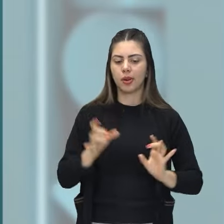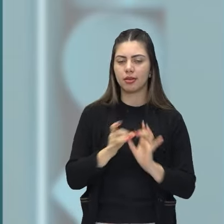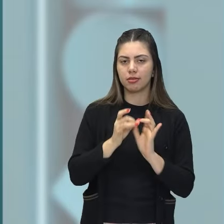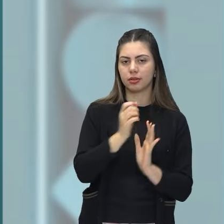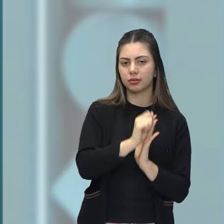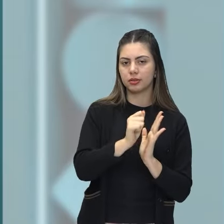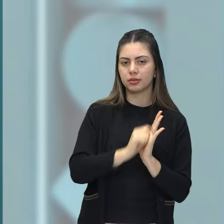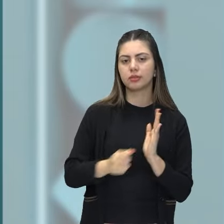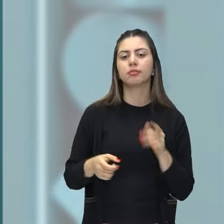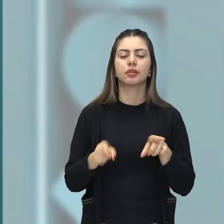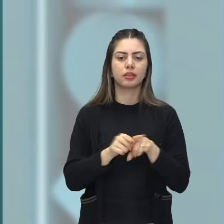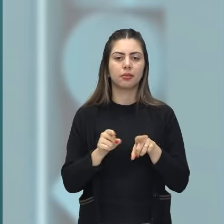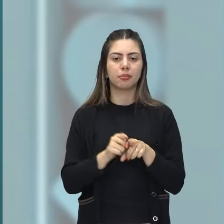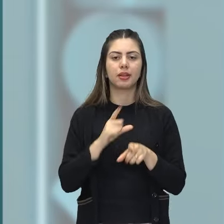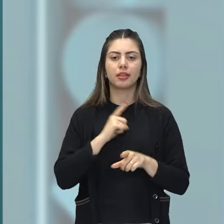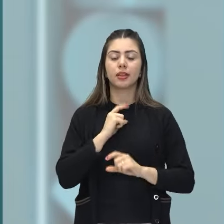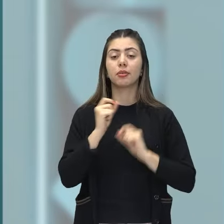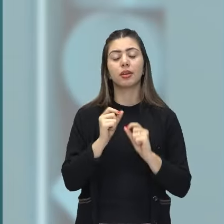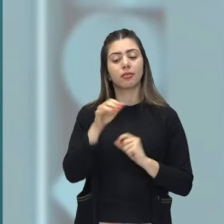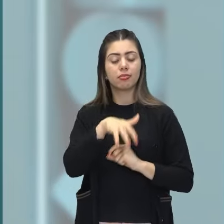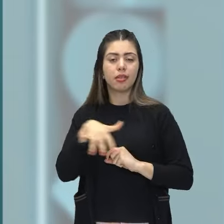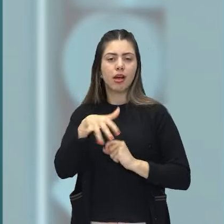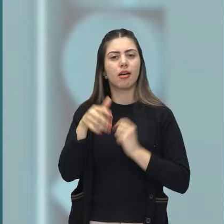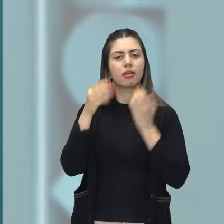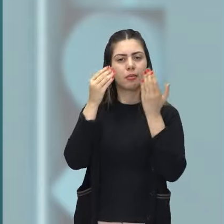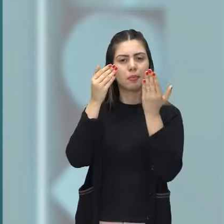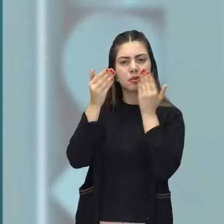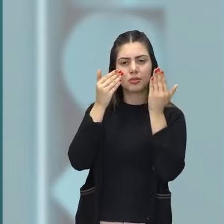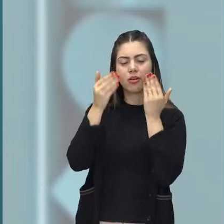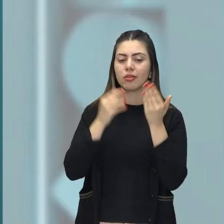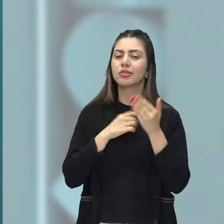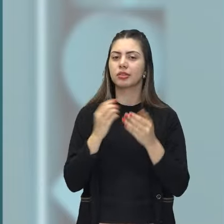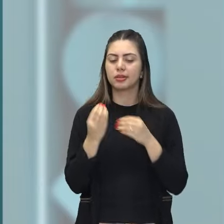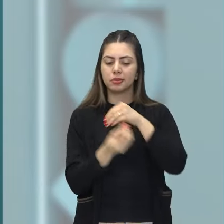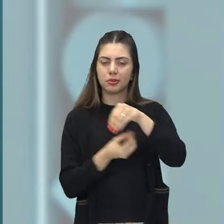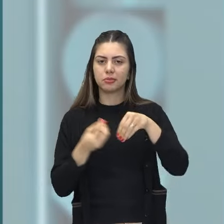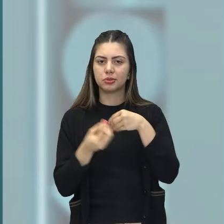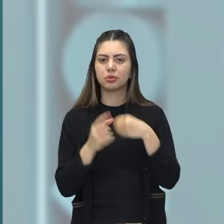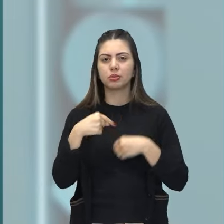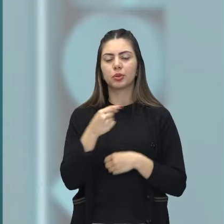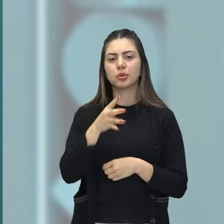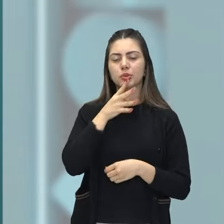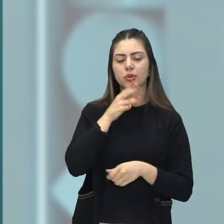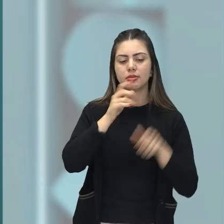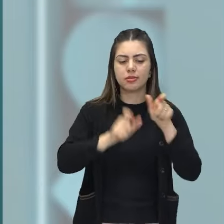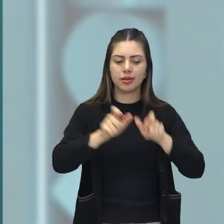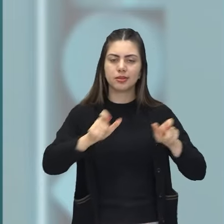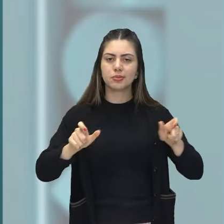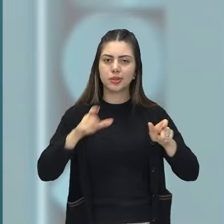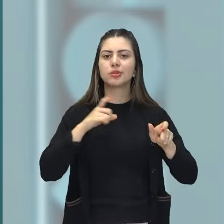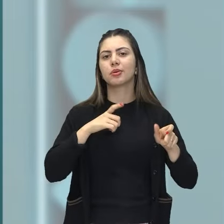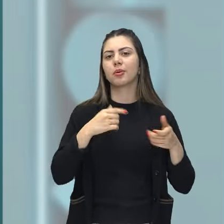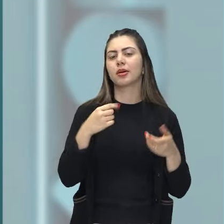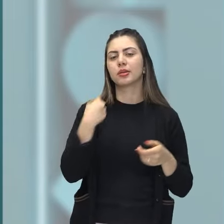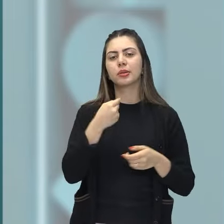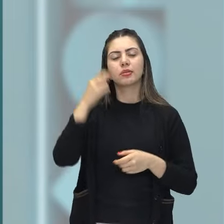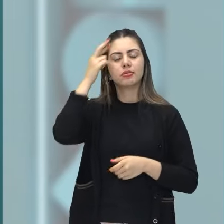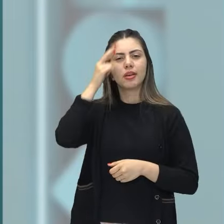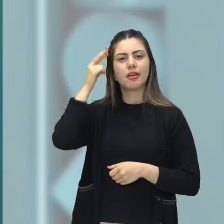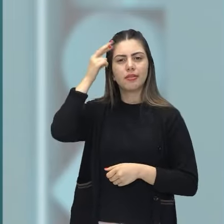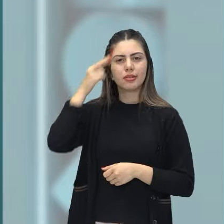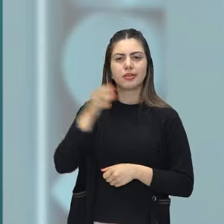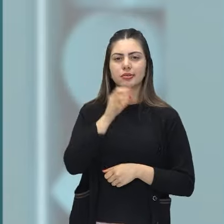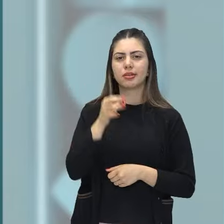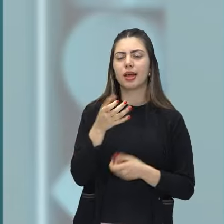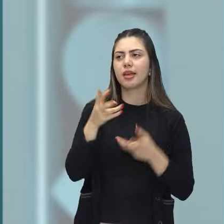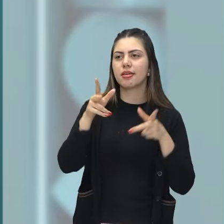complexidade mais psicológica. Então, nós vamos conhecer a fundo os personagens, vamos ter reflexões, nós vamos mergulhar nos